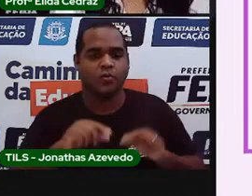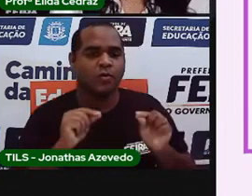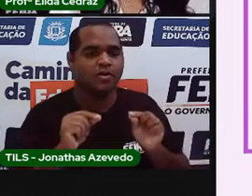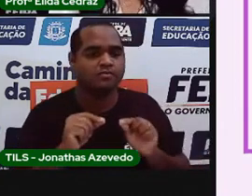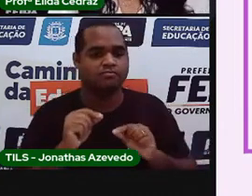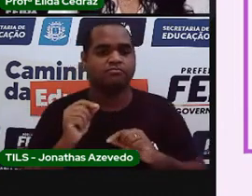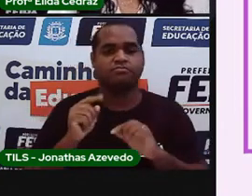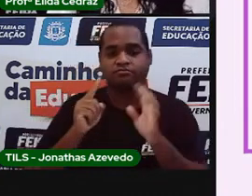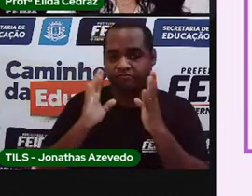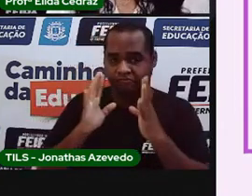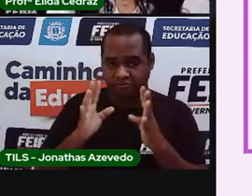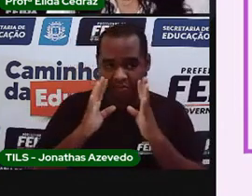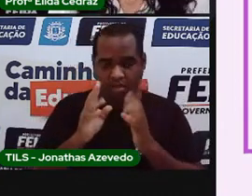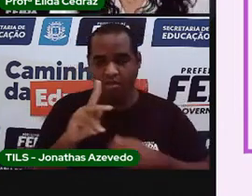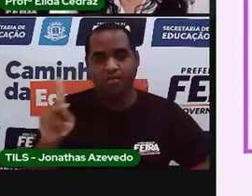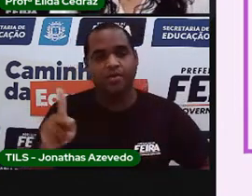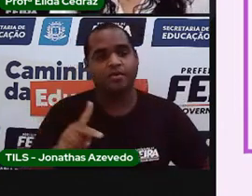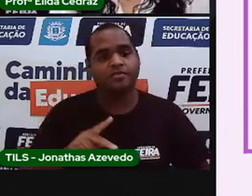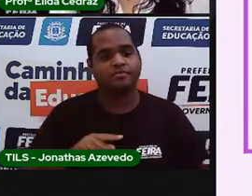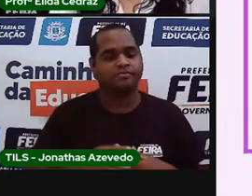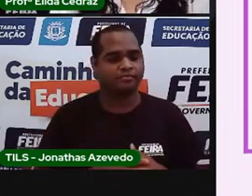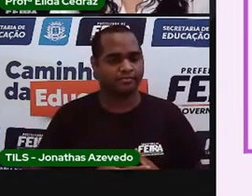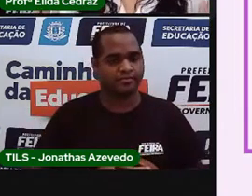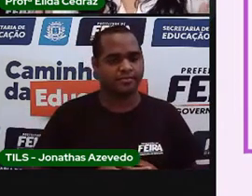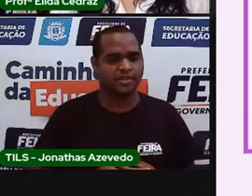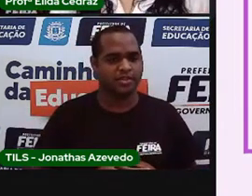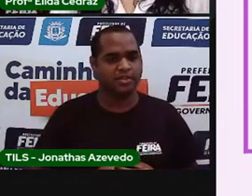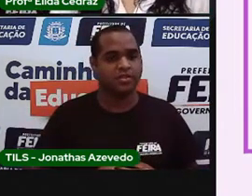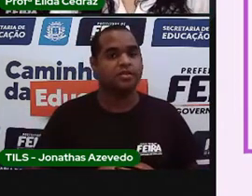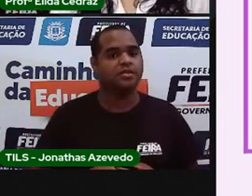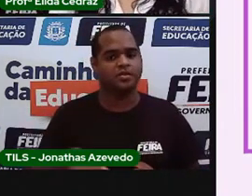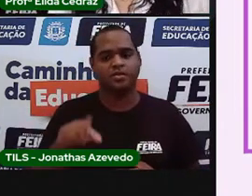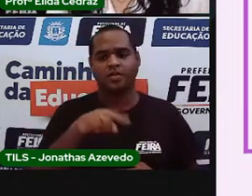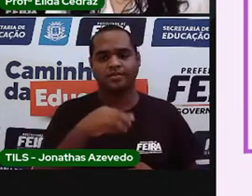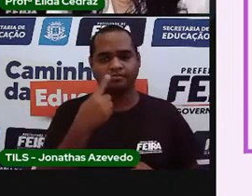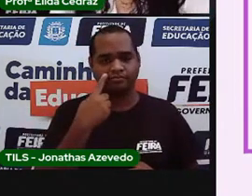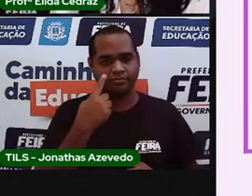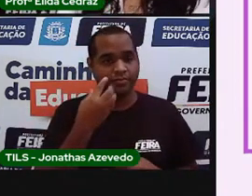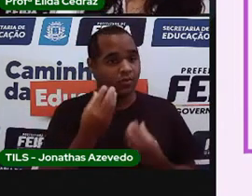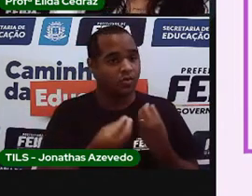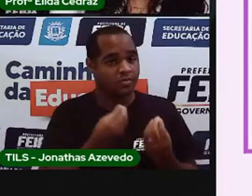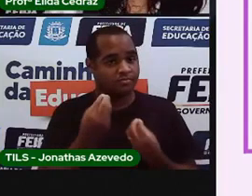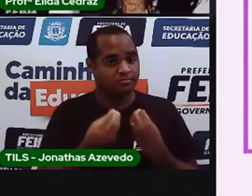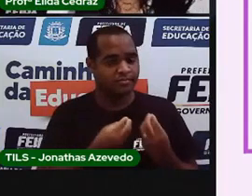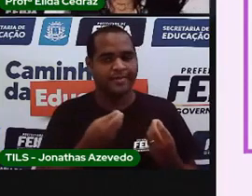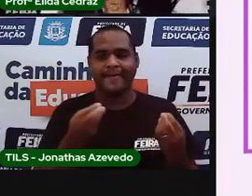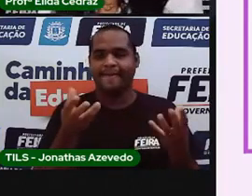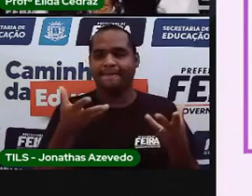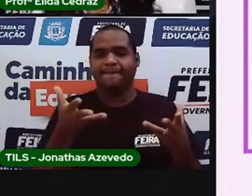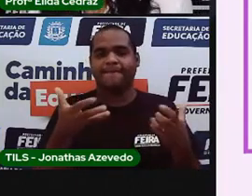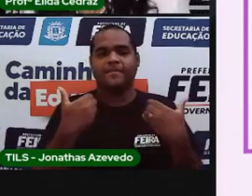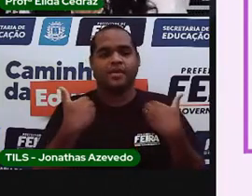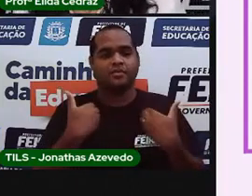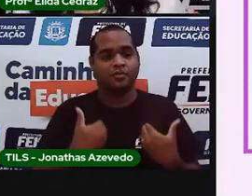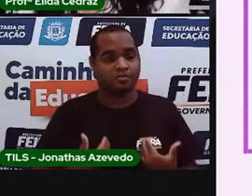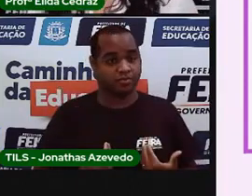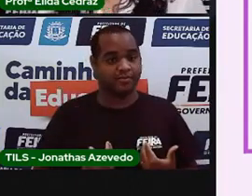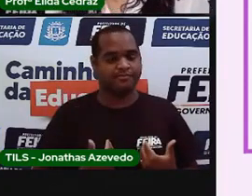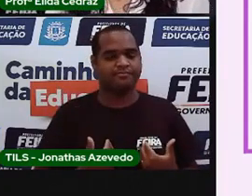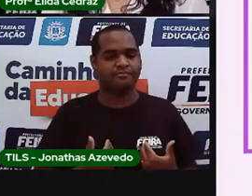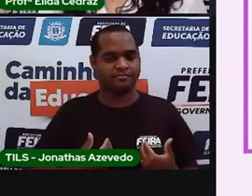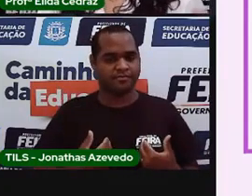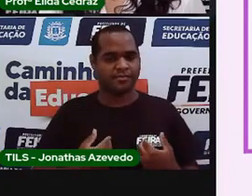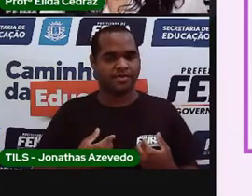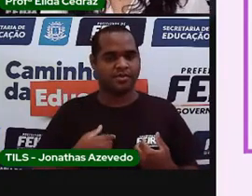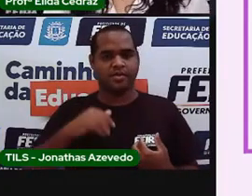a Prolê, nós vamos ver isso aqui. Movimentos do corpo, um movimento